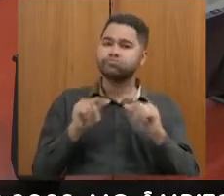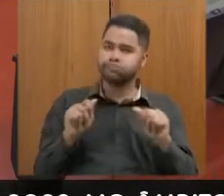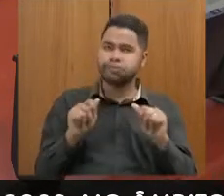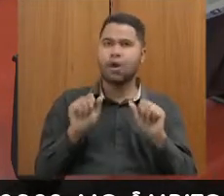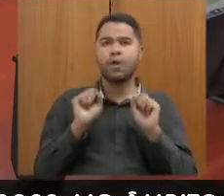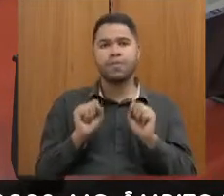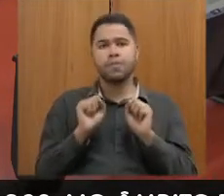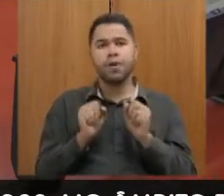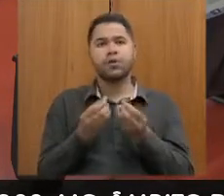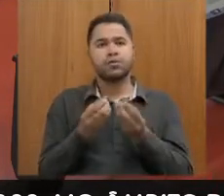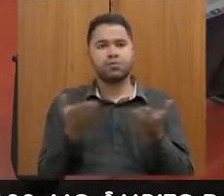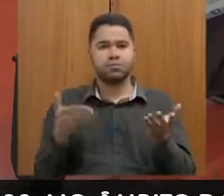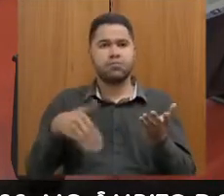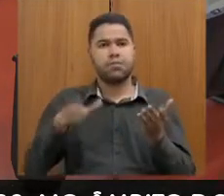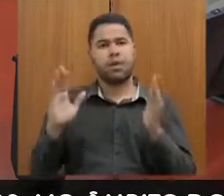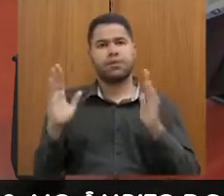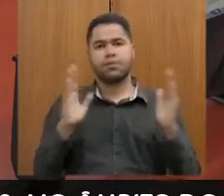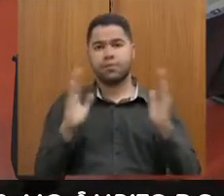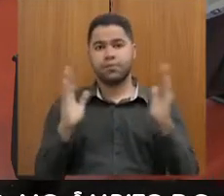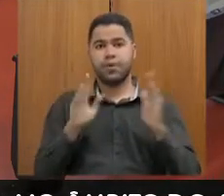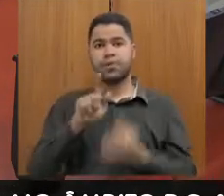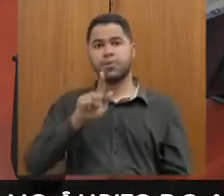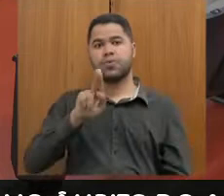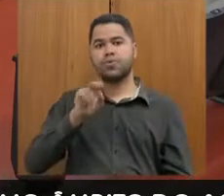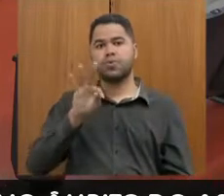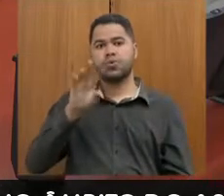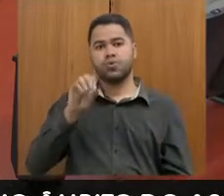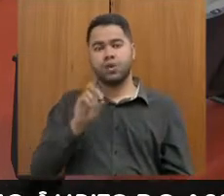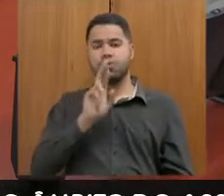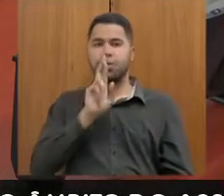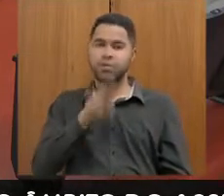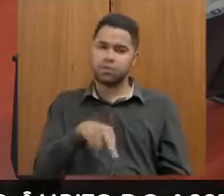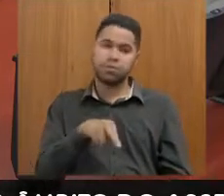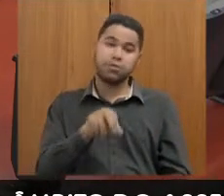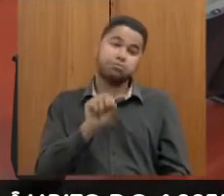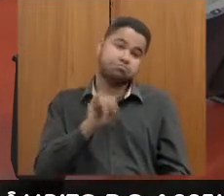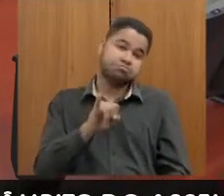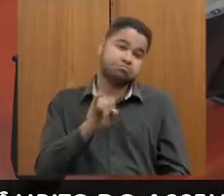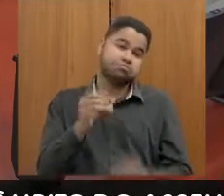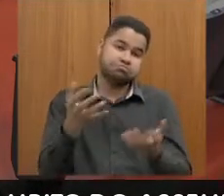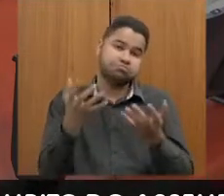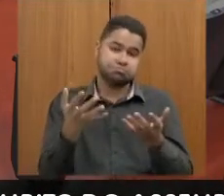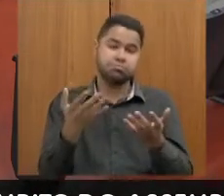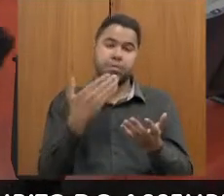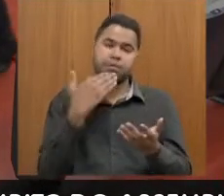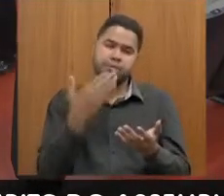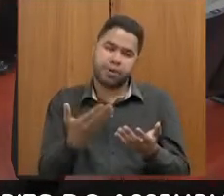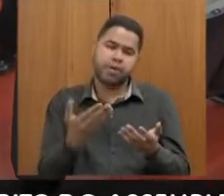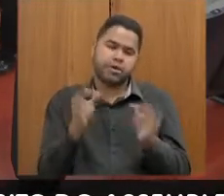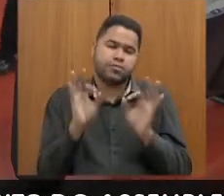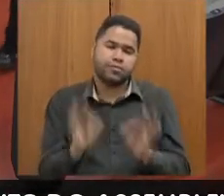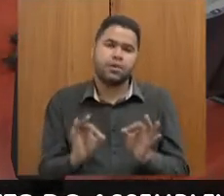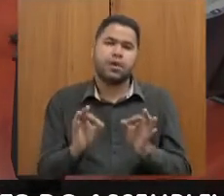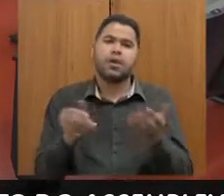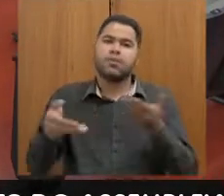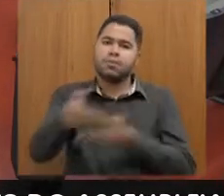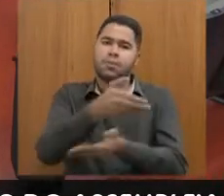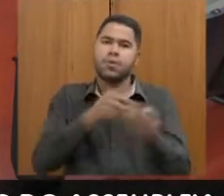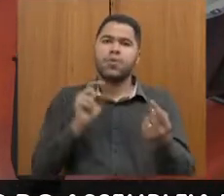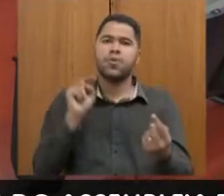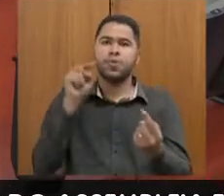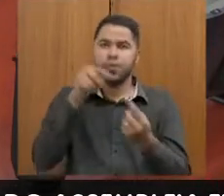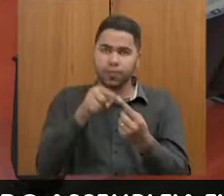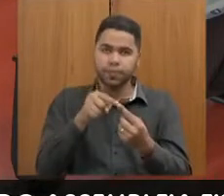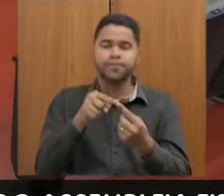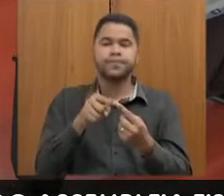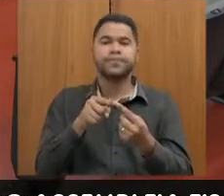a gente pode dispor um pouco mais de prazo para o Gustavo responder as dúvidas, com o caso ele prefira, mas a gente pede, claro, que seja dinâmico e objetivo para poder